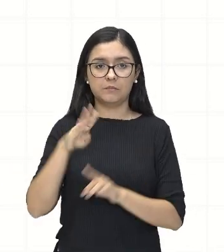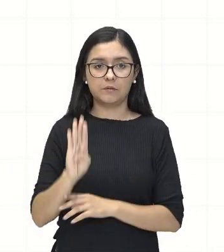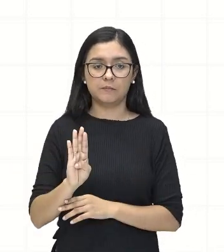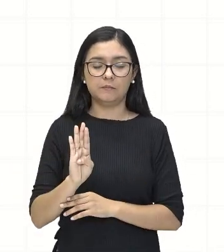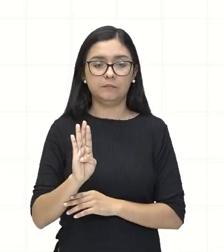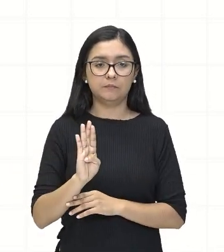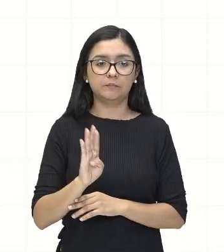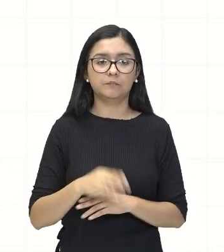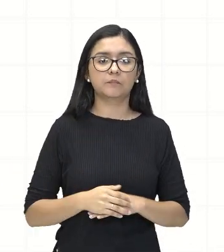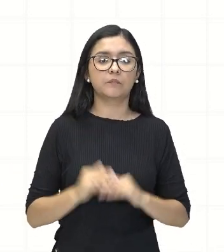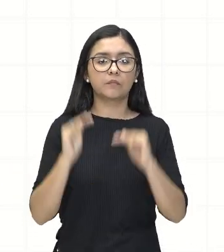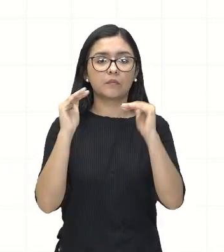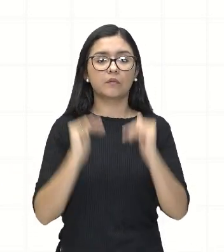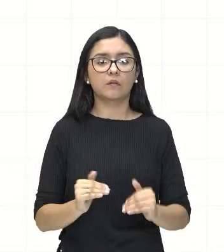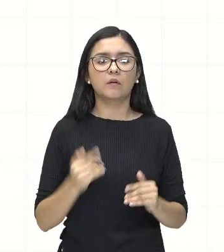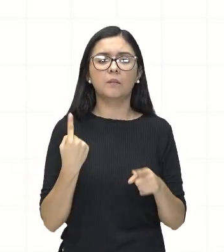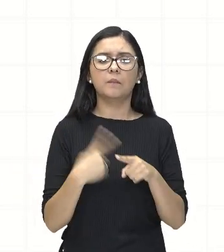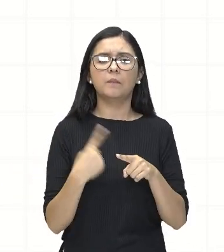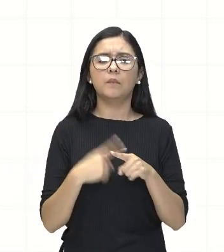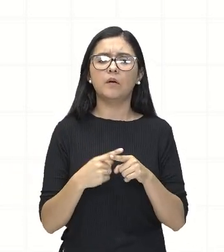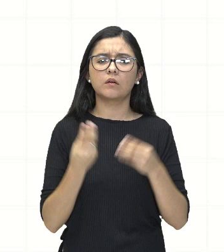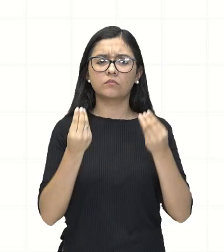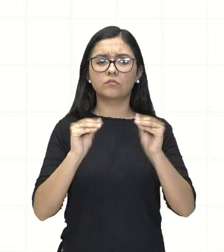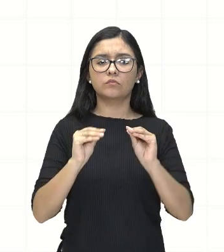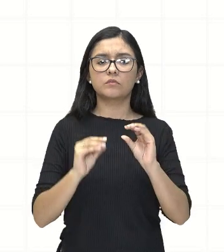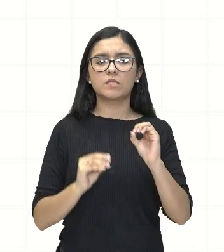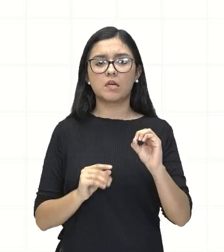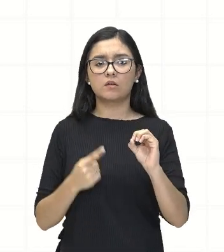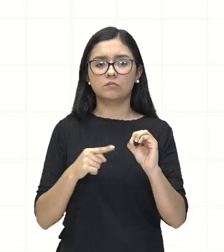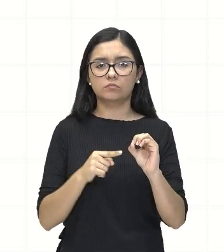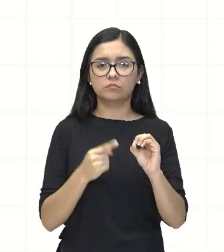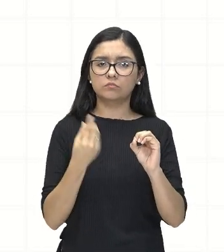E agora, professor, por que foi colocado esse zero aqui?